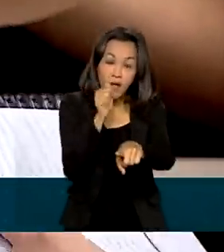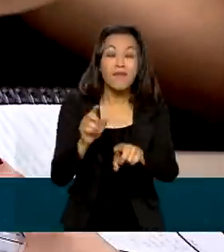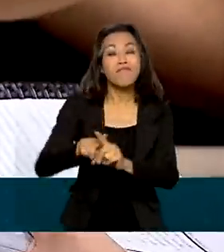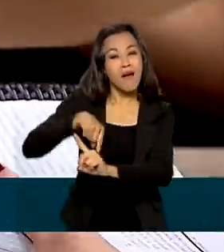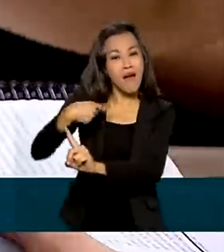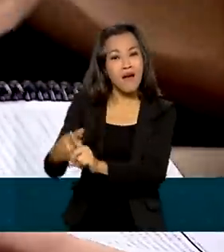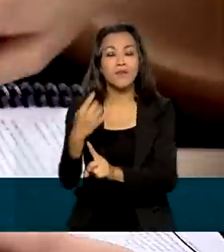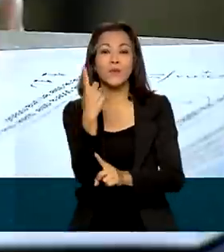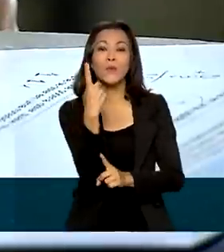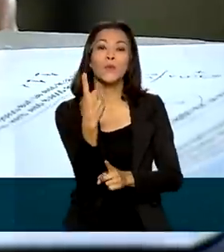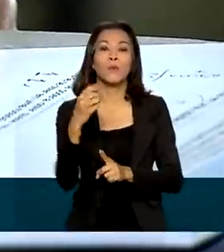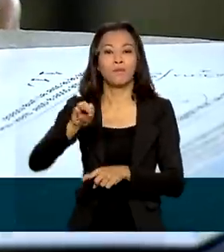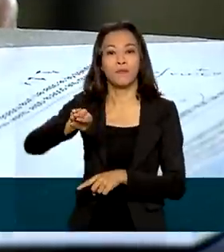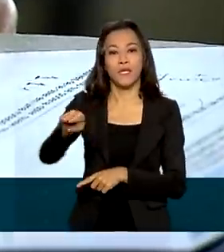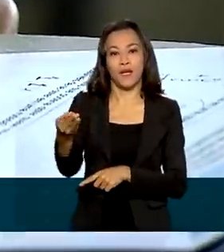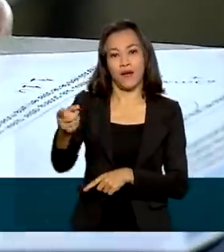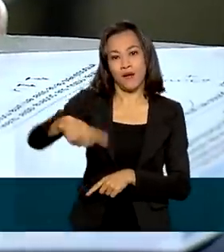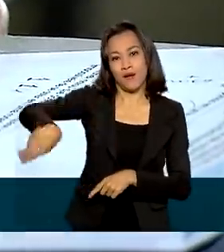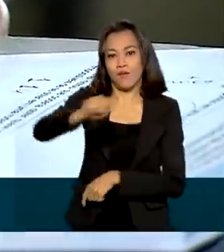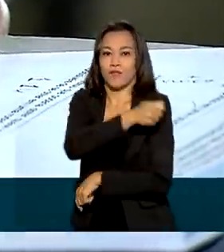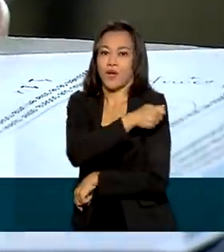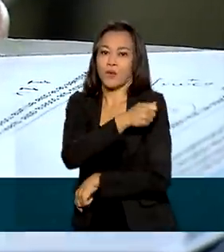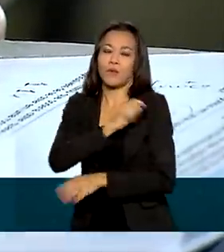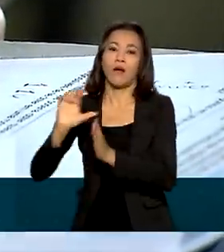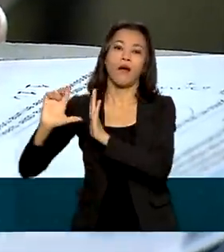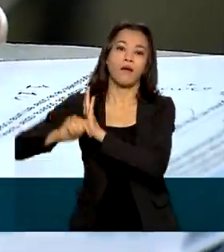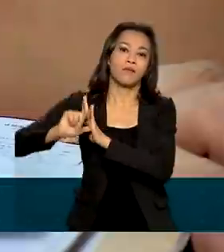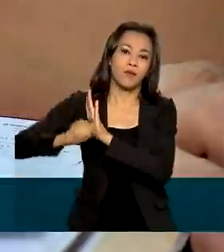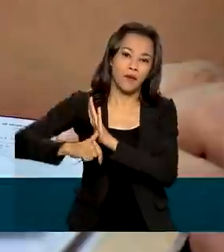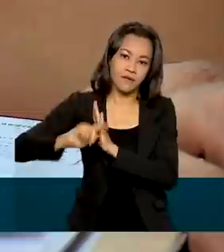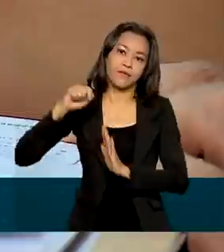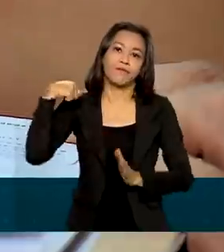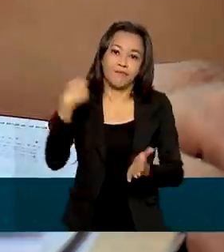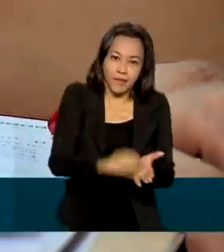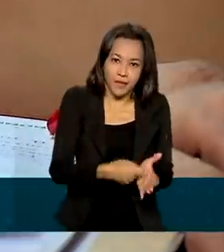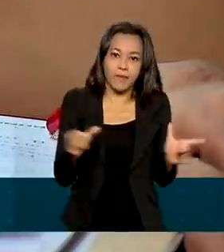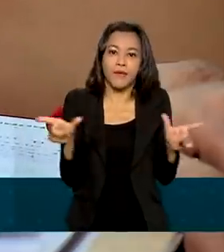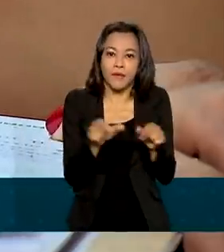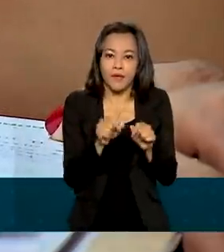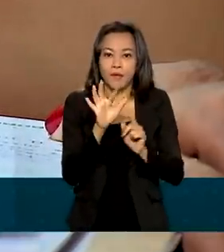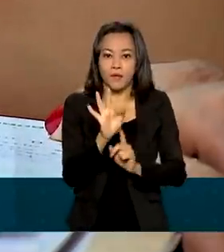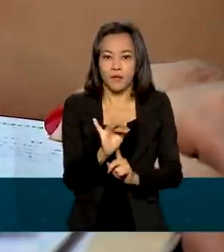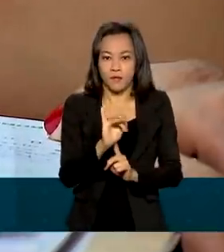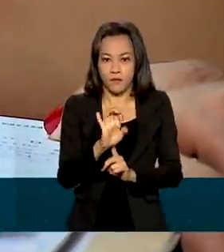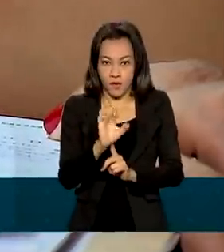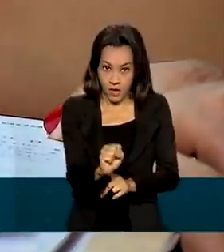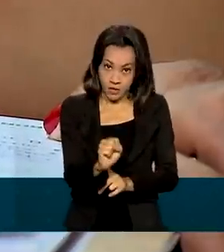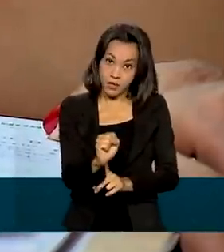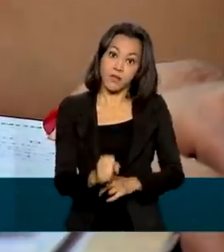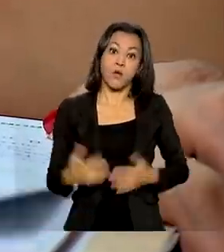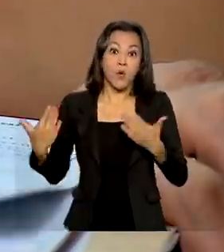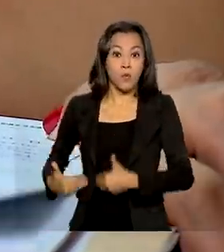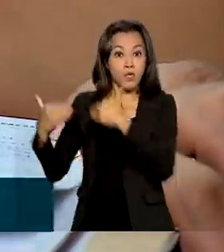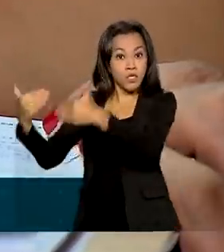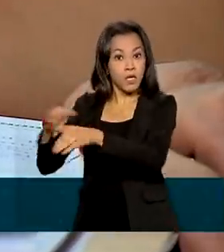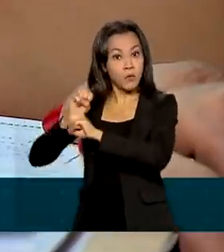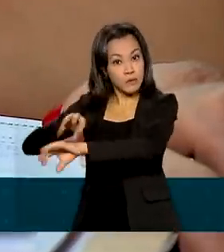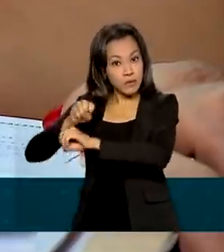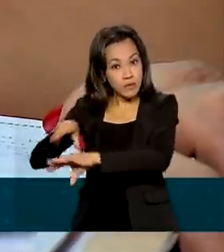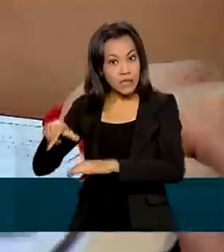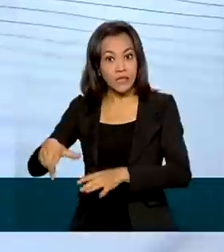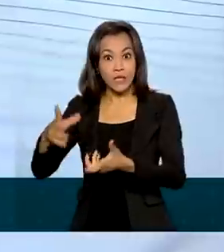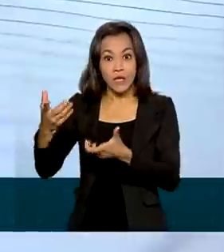milhão de estudantes estão em atraso com o pagamento do FIES. Segundo o Ministério da Educação, a taxa de